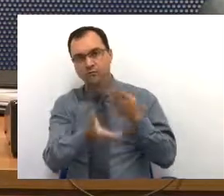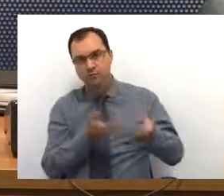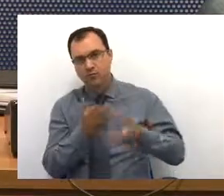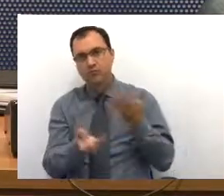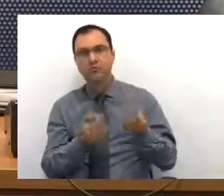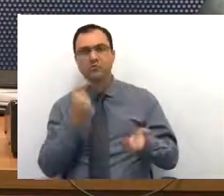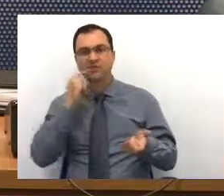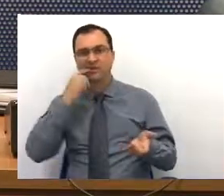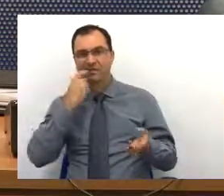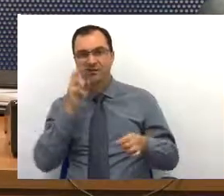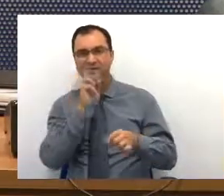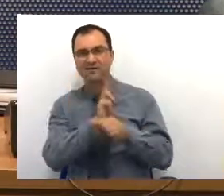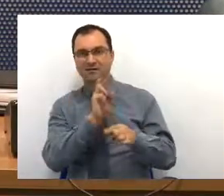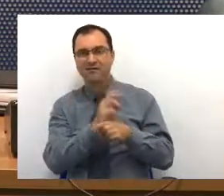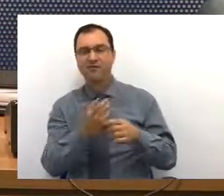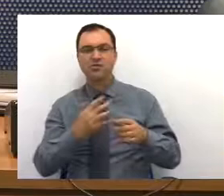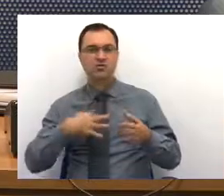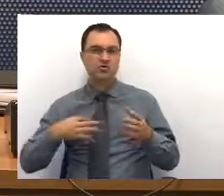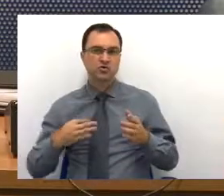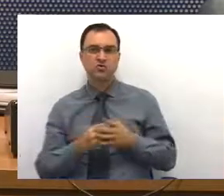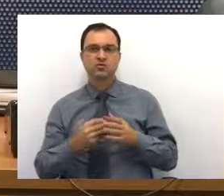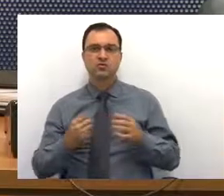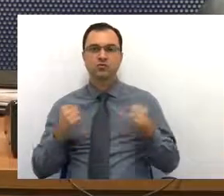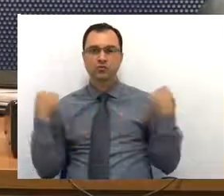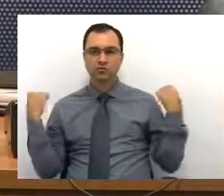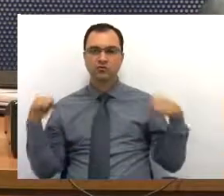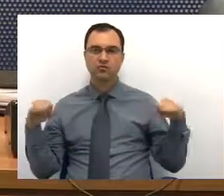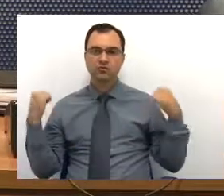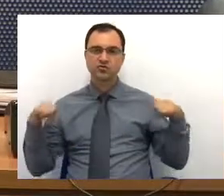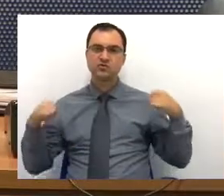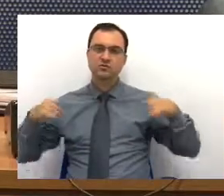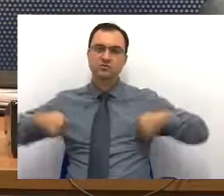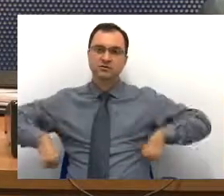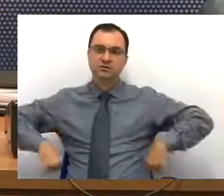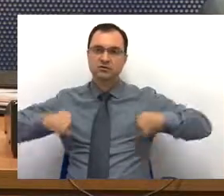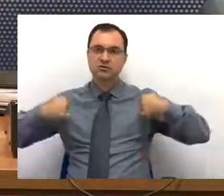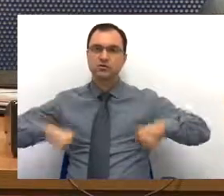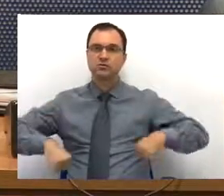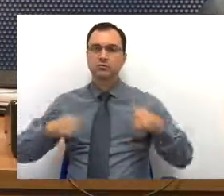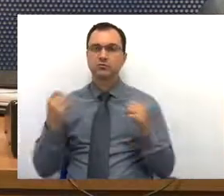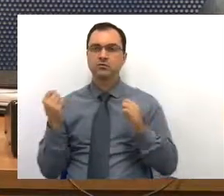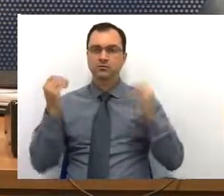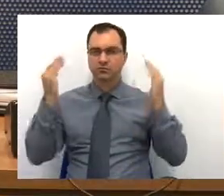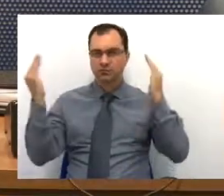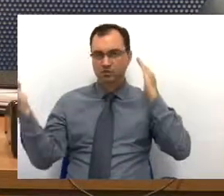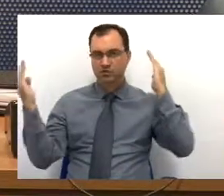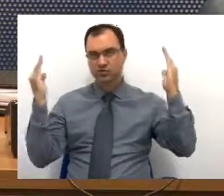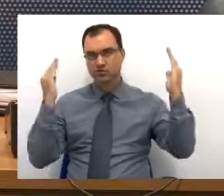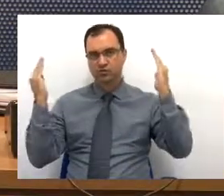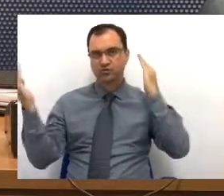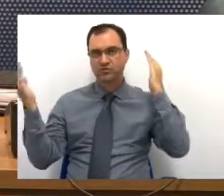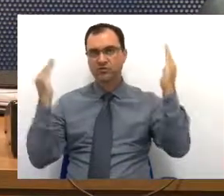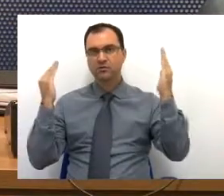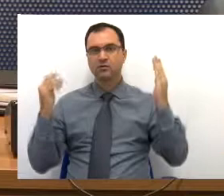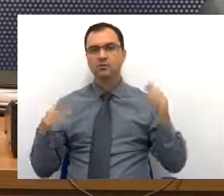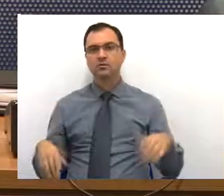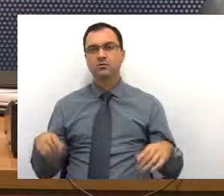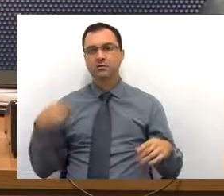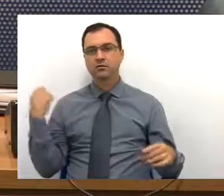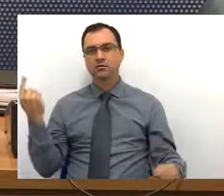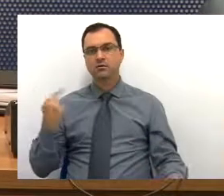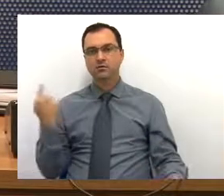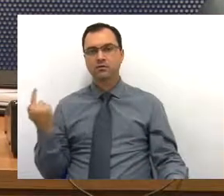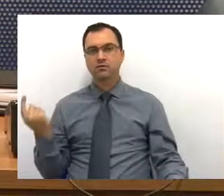odontologia, de tudo, fisioterapia, de psicologia. então nós